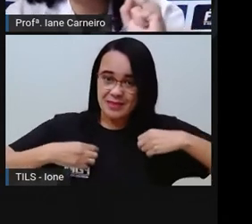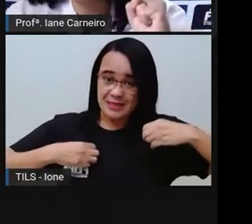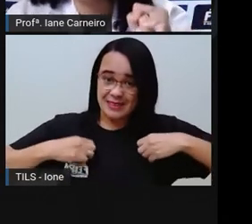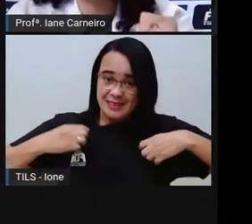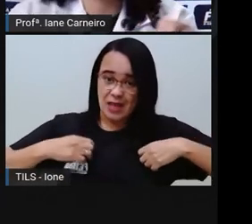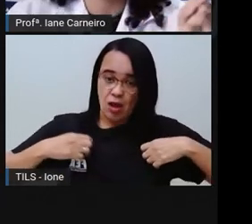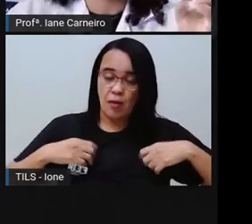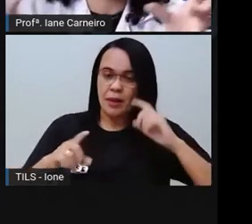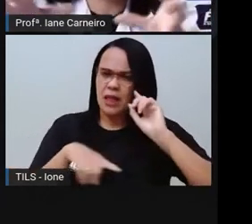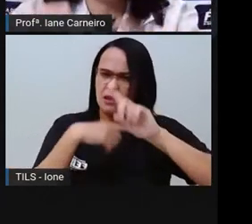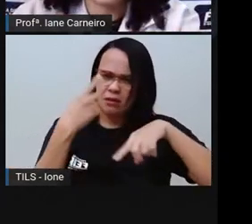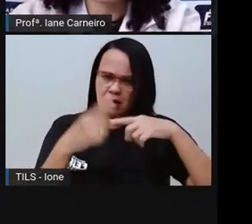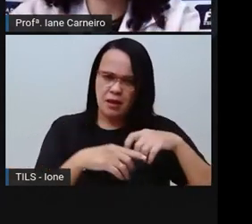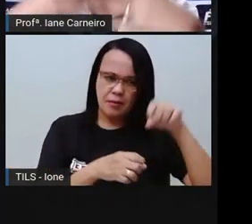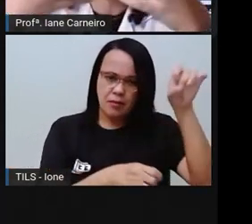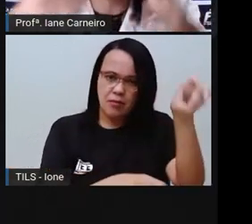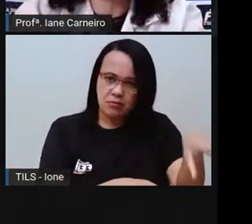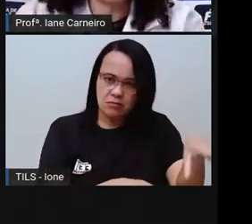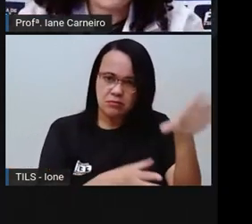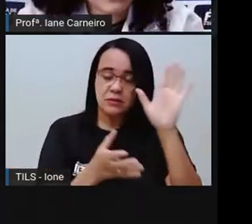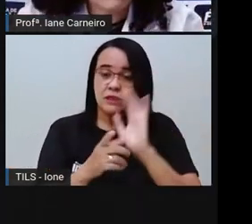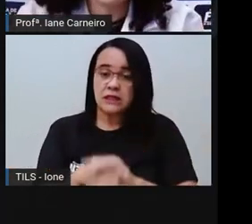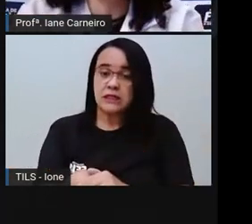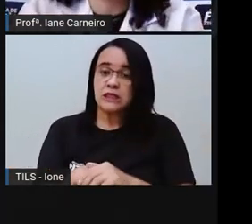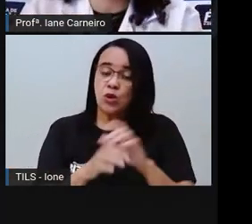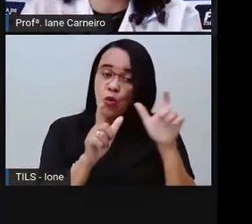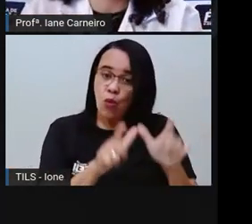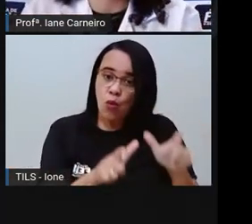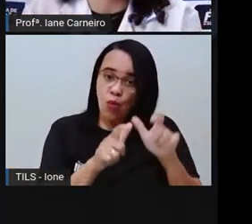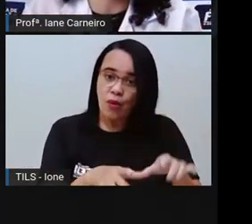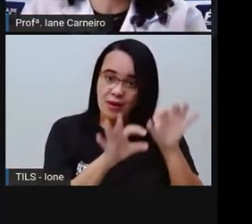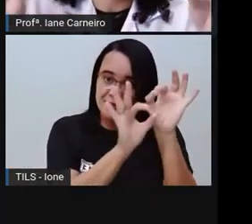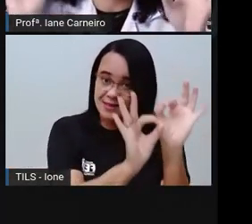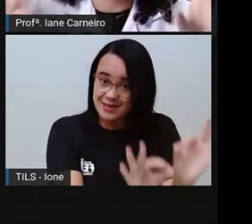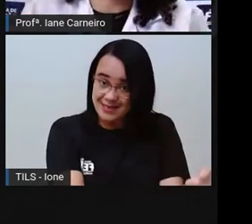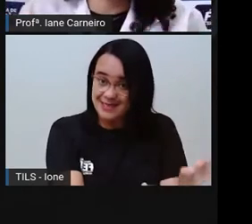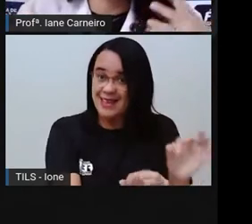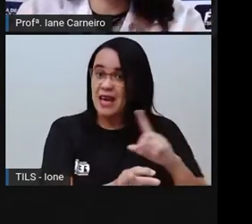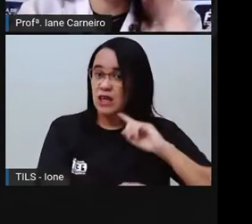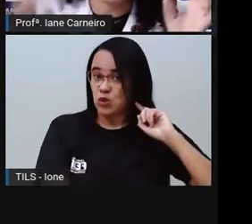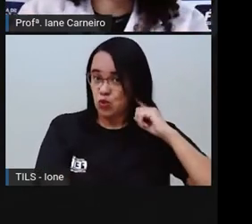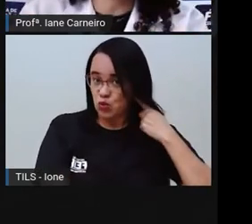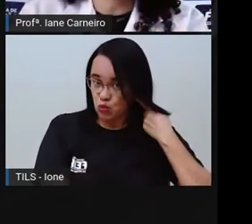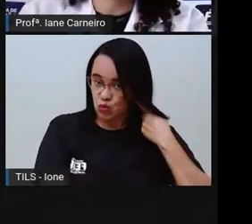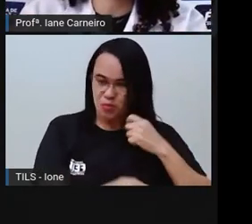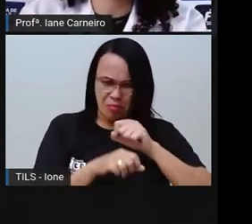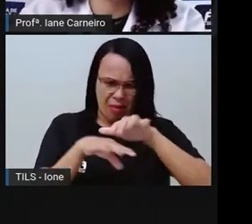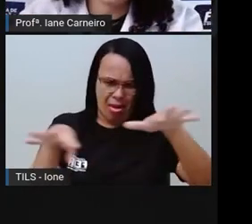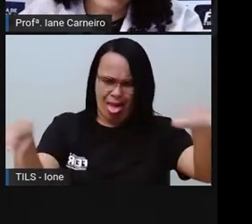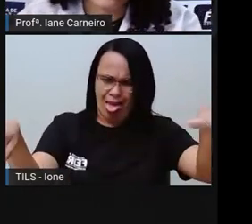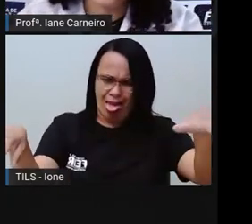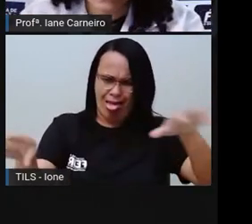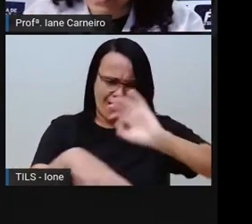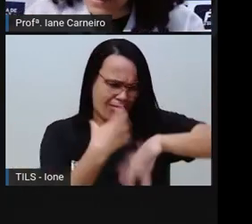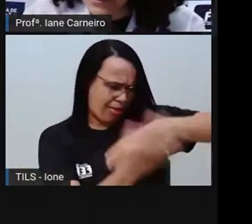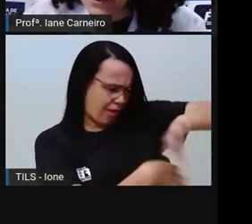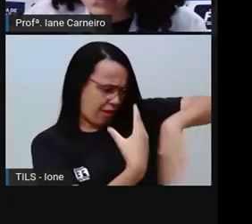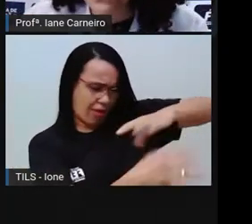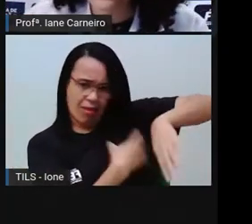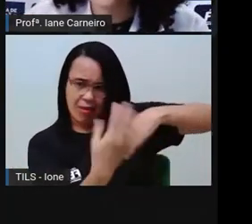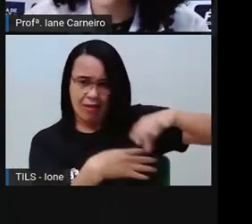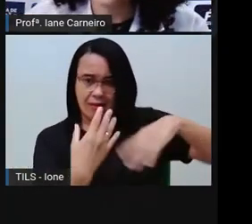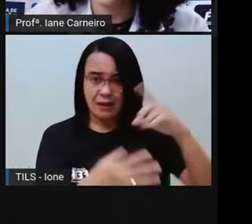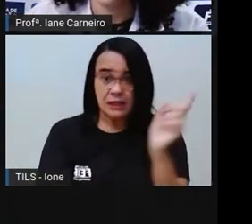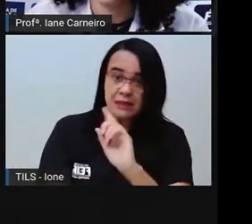você terminar seu banho, você pega e coloca no cesto de roupa suja, né? Pra não ficar espalhado em qualquer lugar, tá certo?